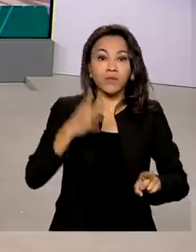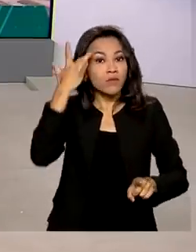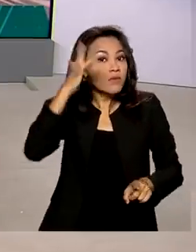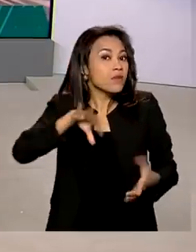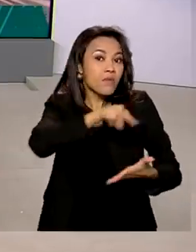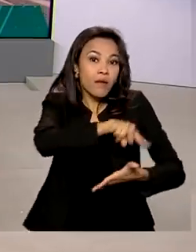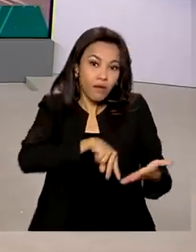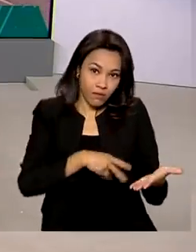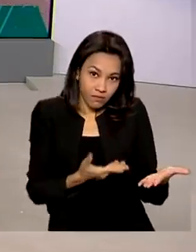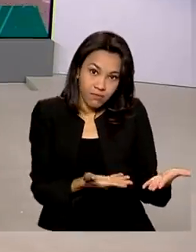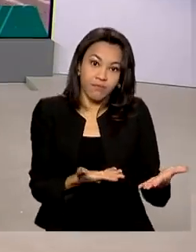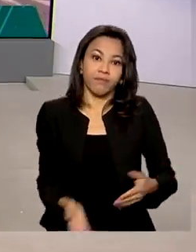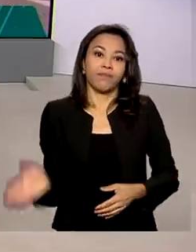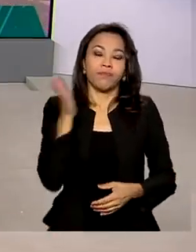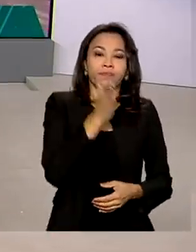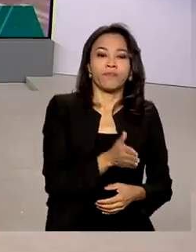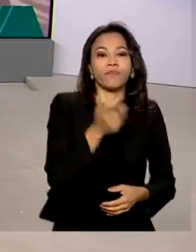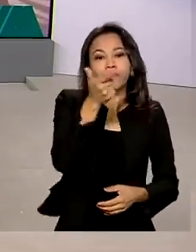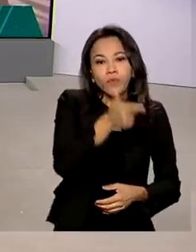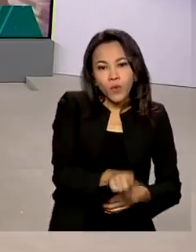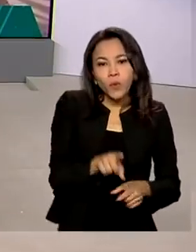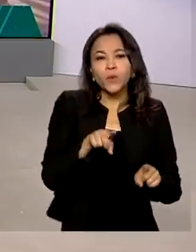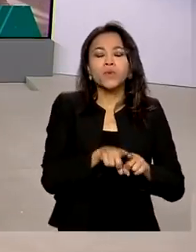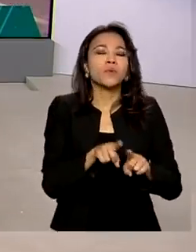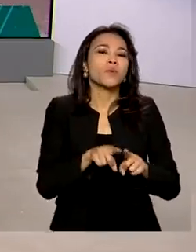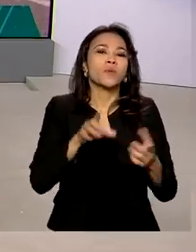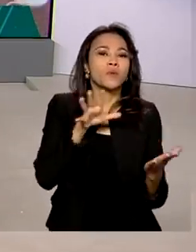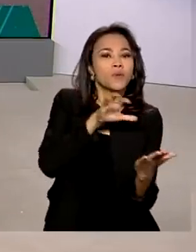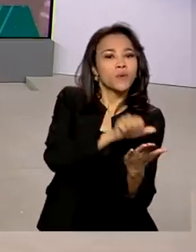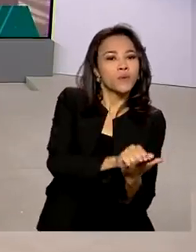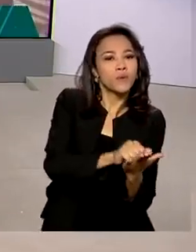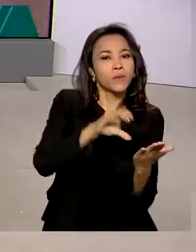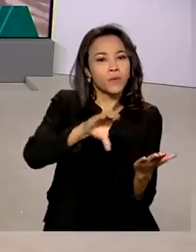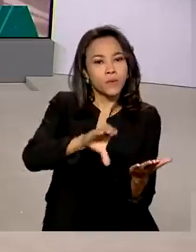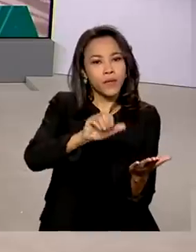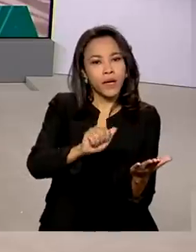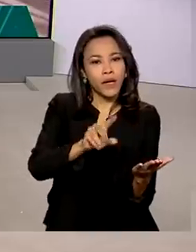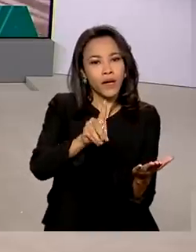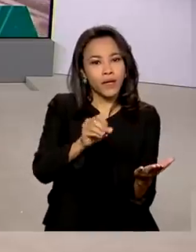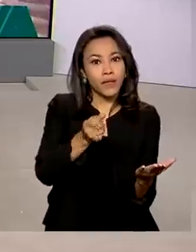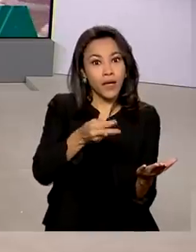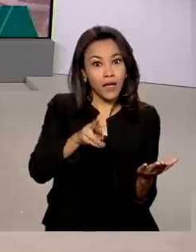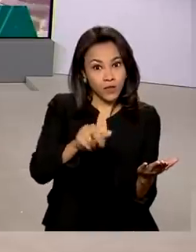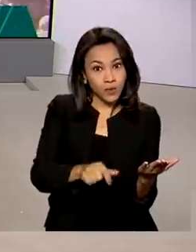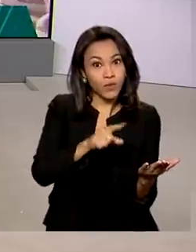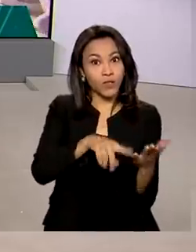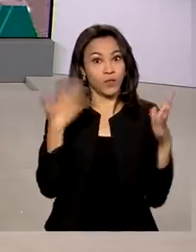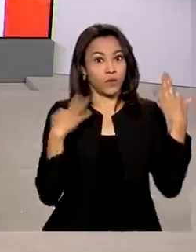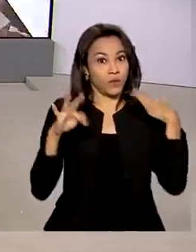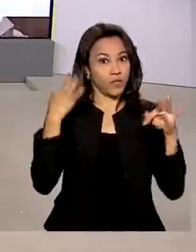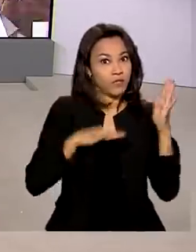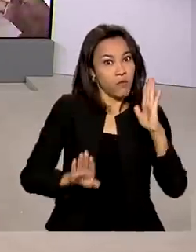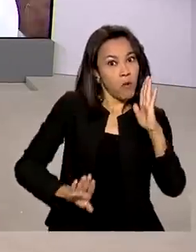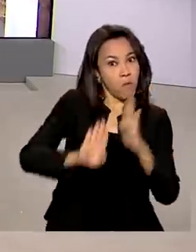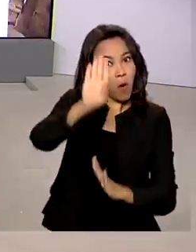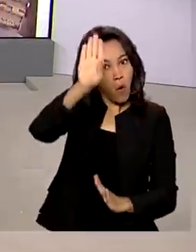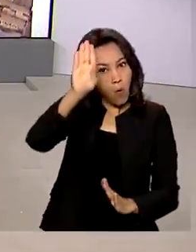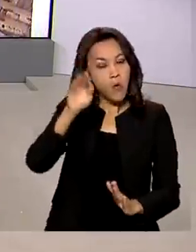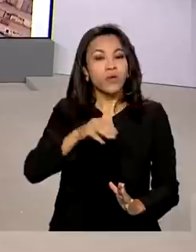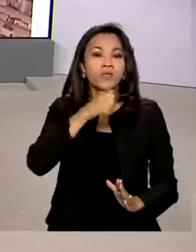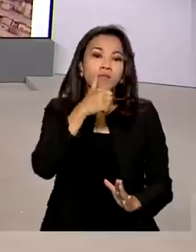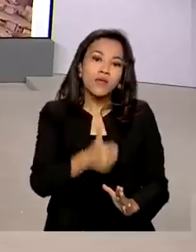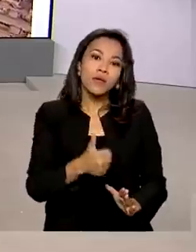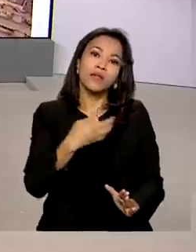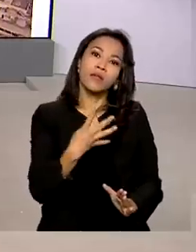O Cadastro de Prestadores de Serviços Turísticos bateu recorde no número de registros. São 140